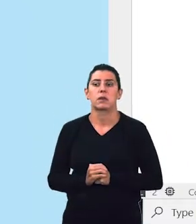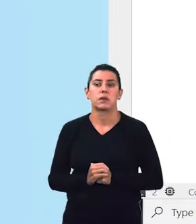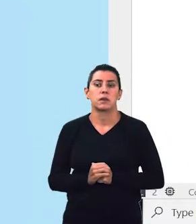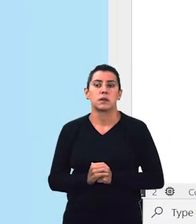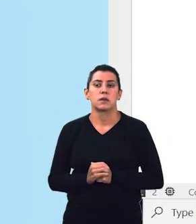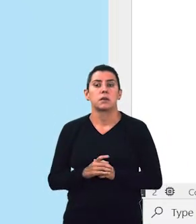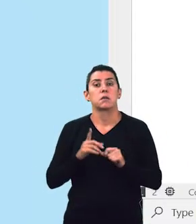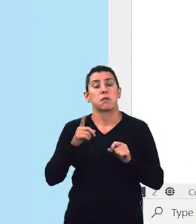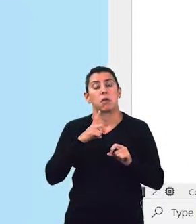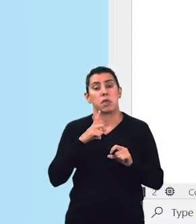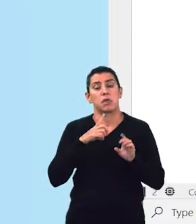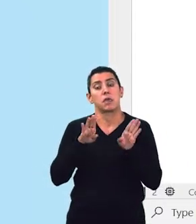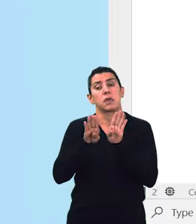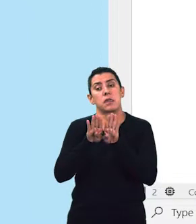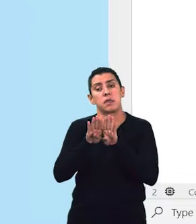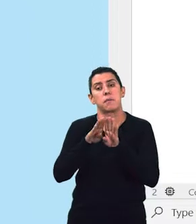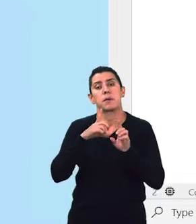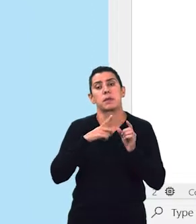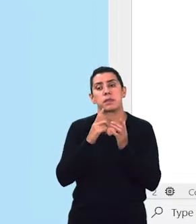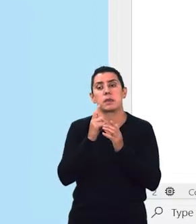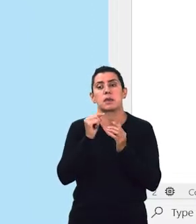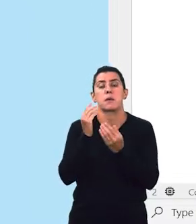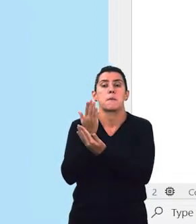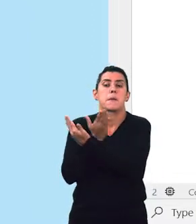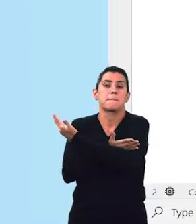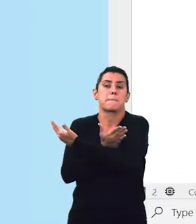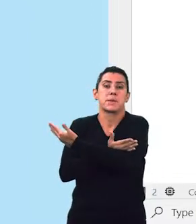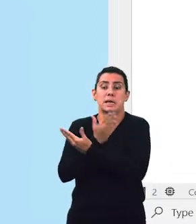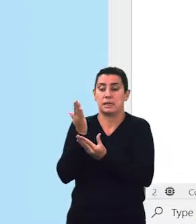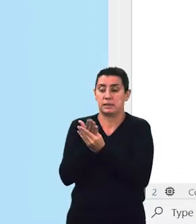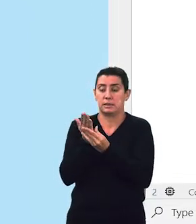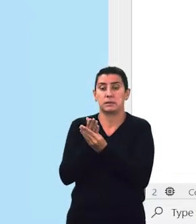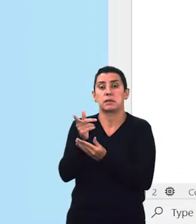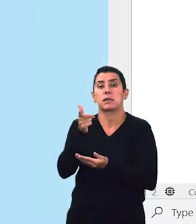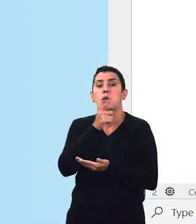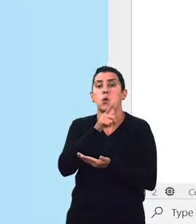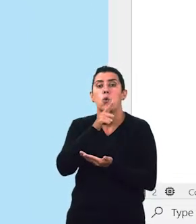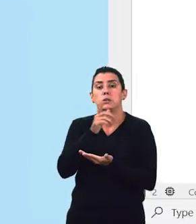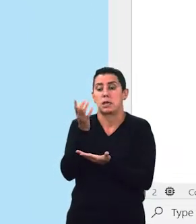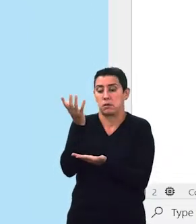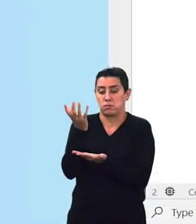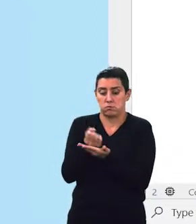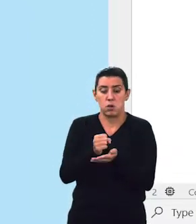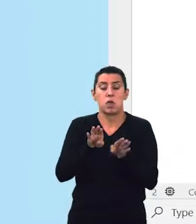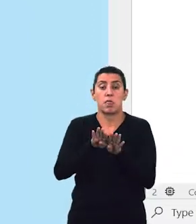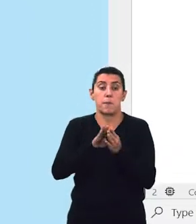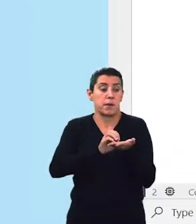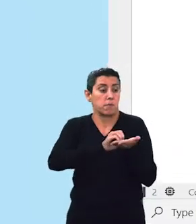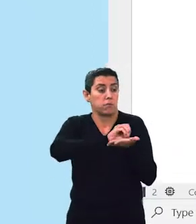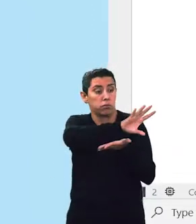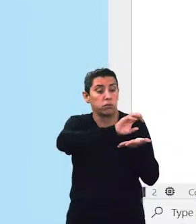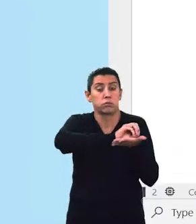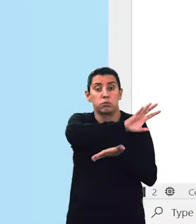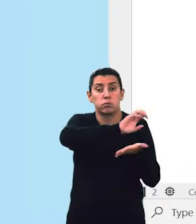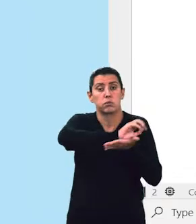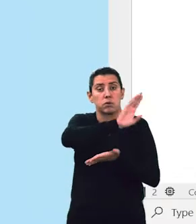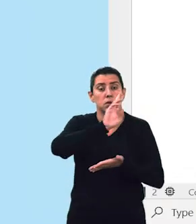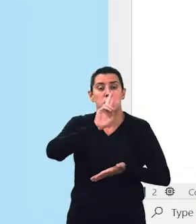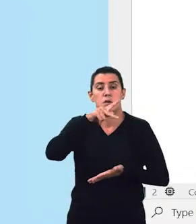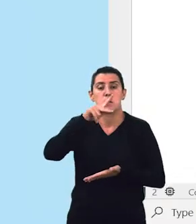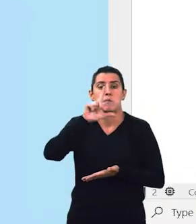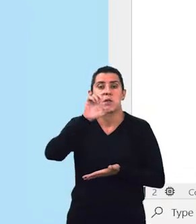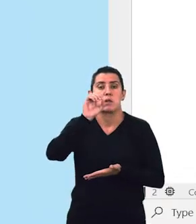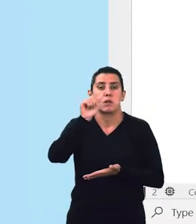Fiz um upload da imagem para uma pasta que tem aqui dentro de imagens, ok? Do meu computador pessoal